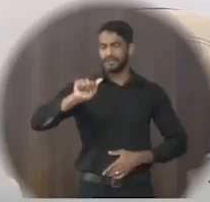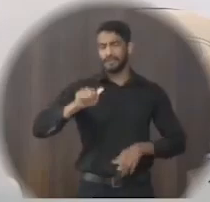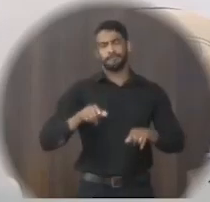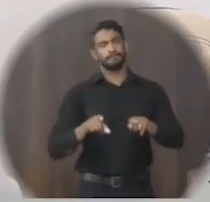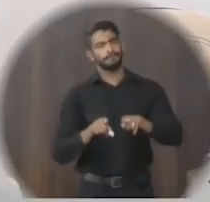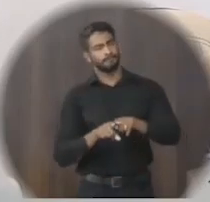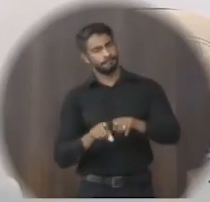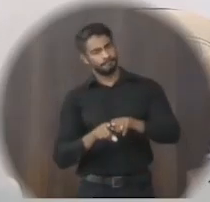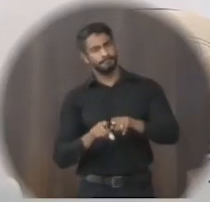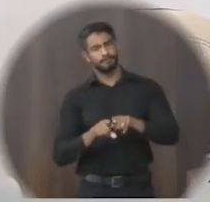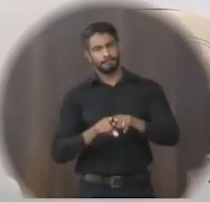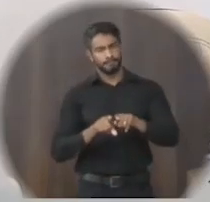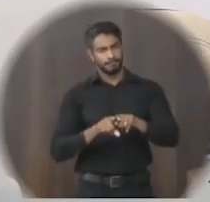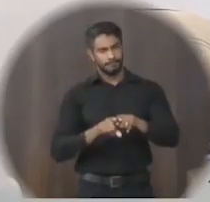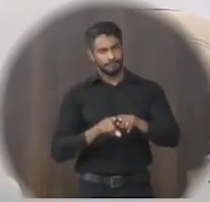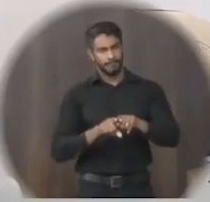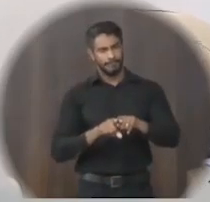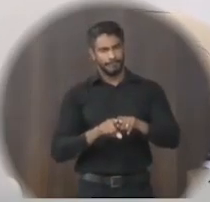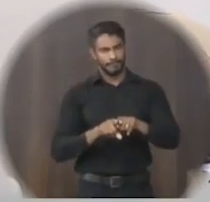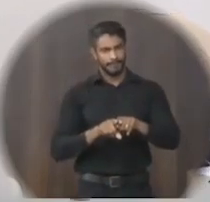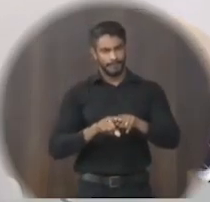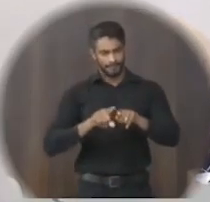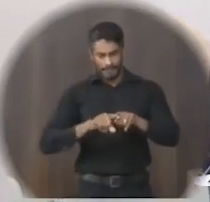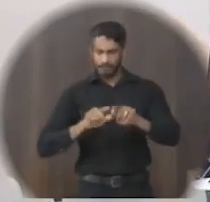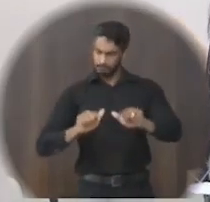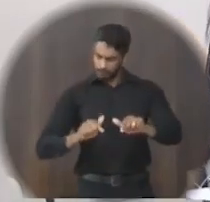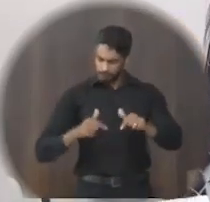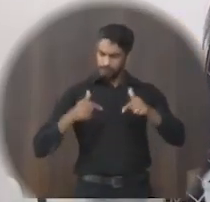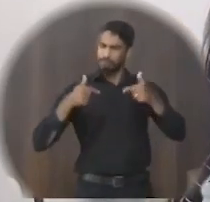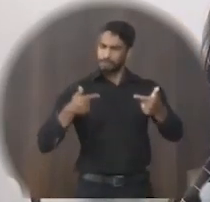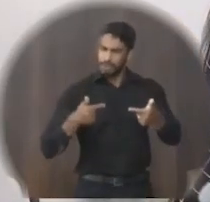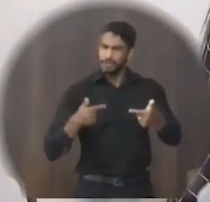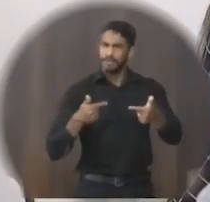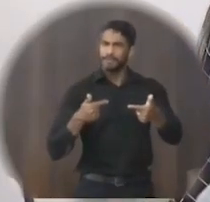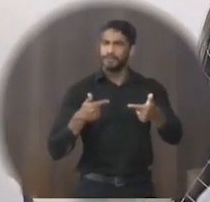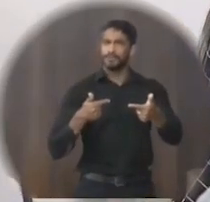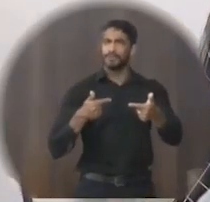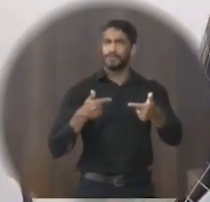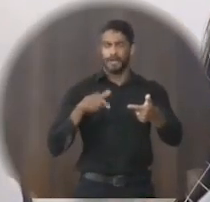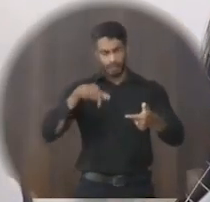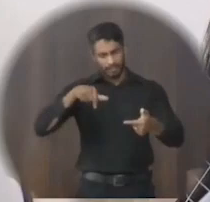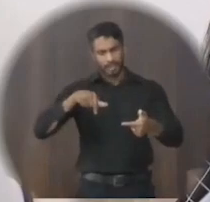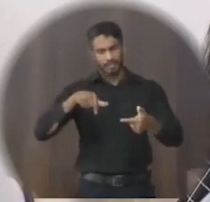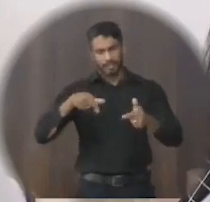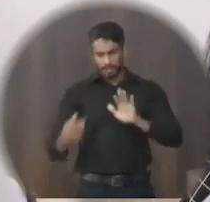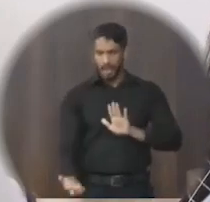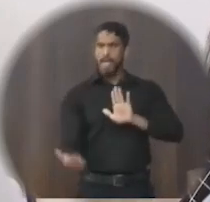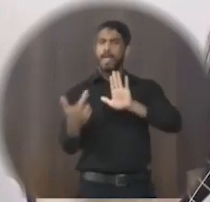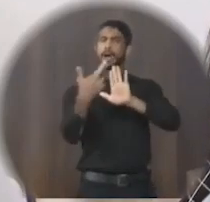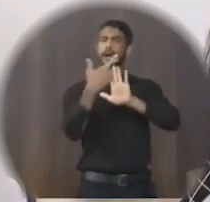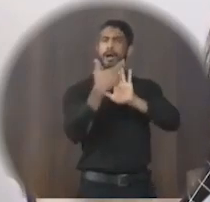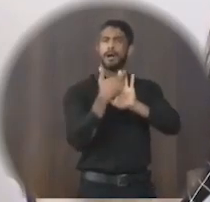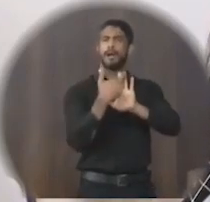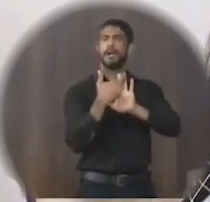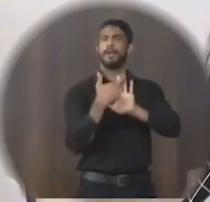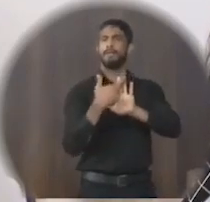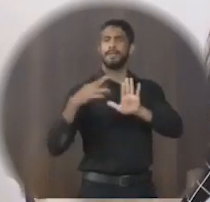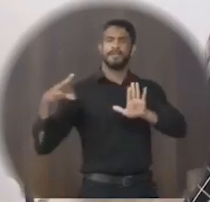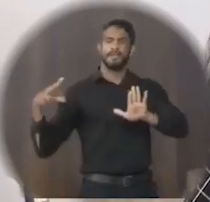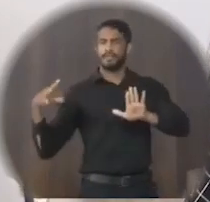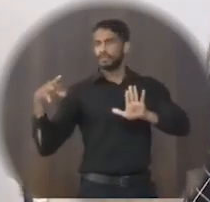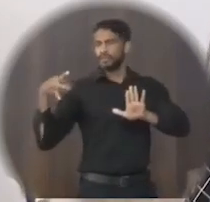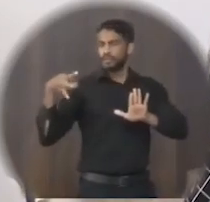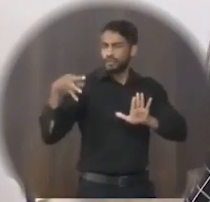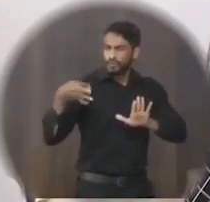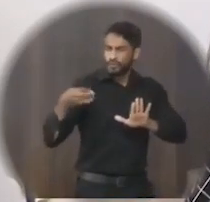por sair do luto e ir para a luta. Você está aqui representando, né? Todos,